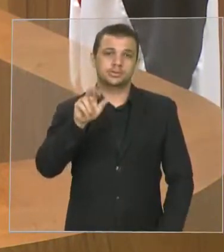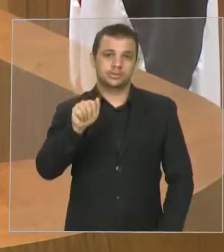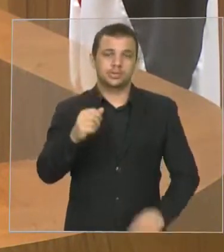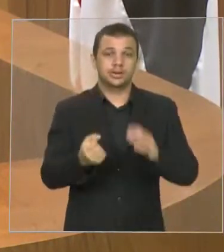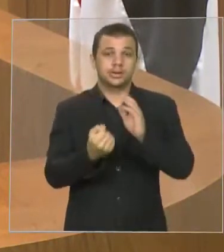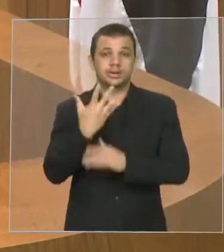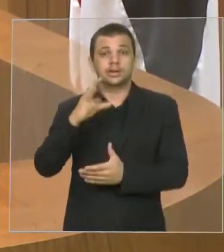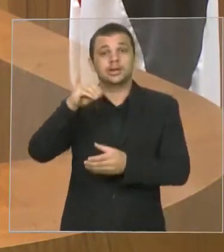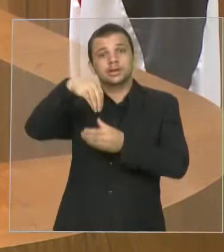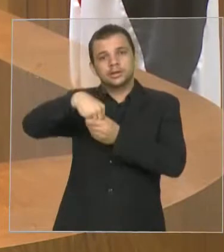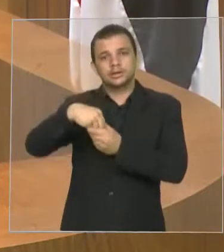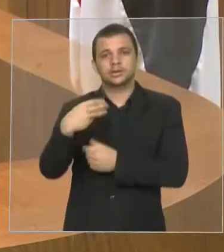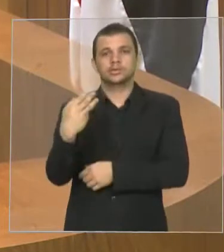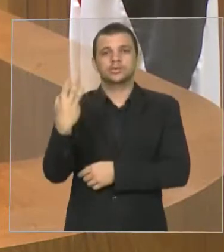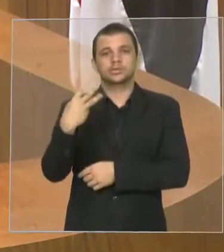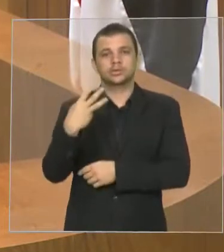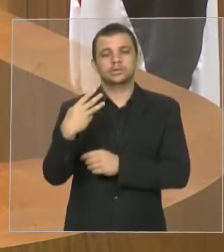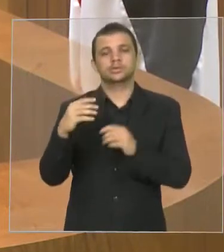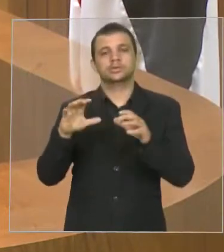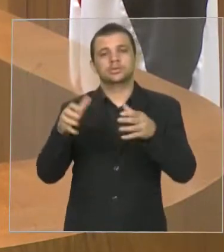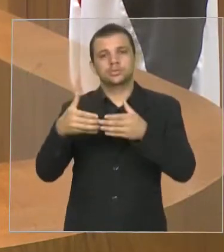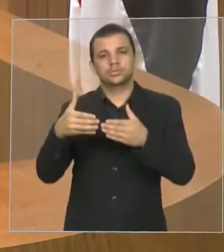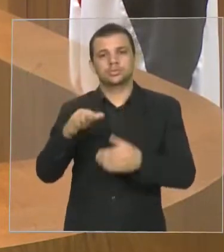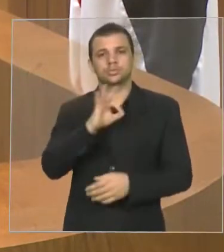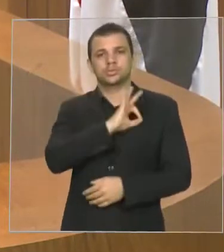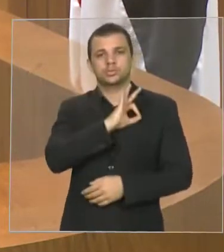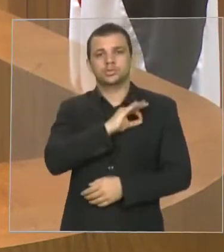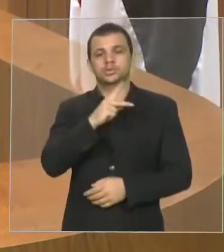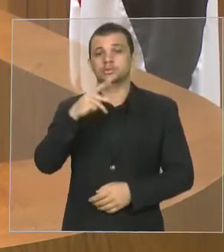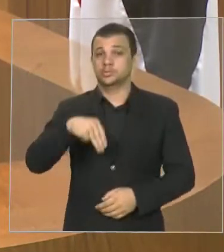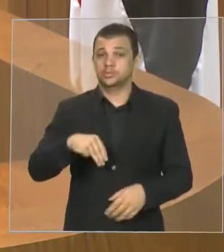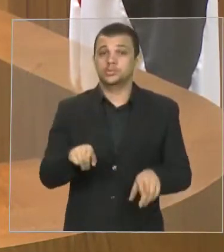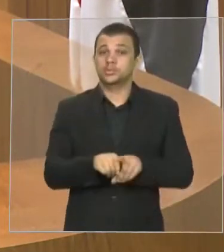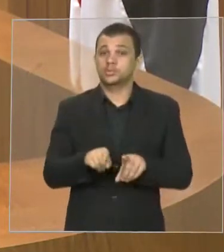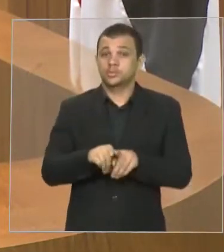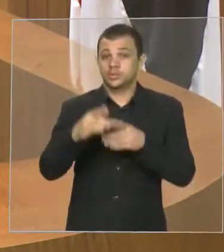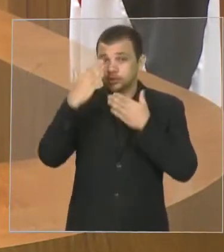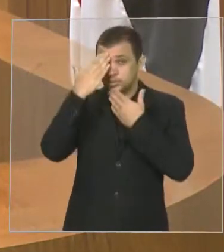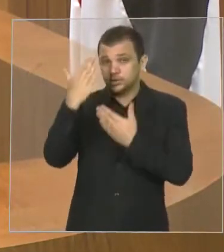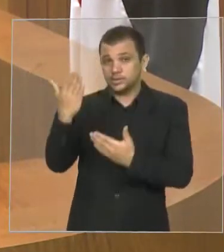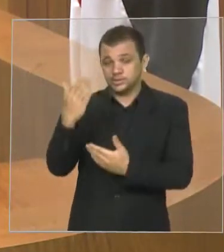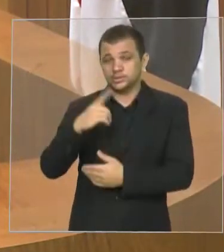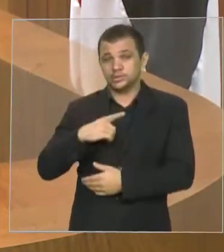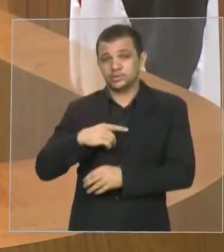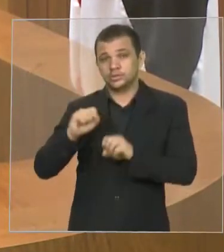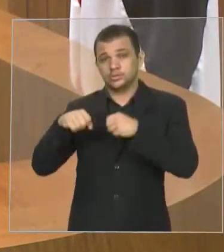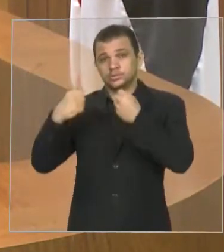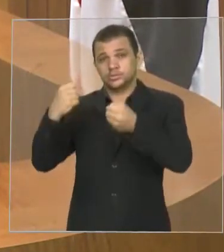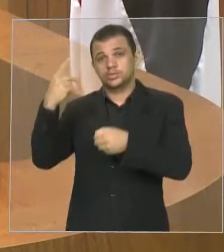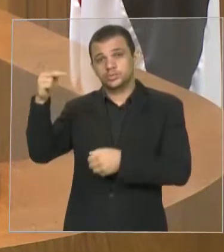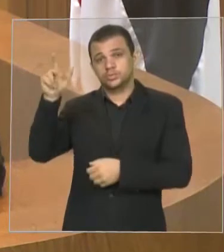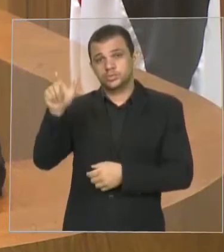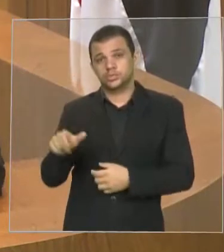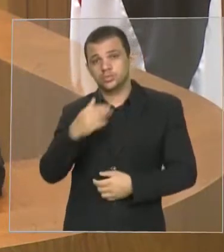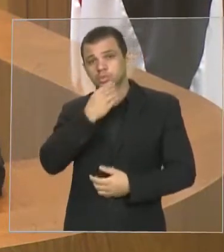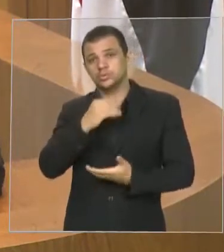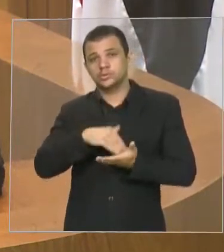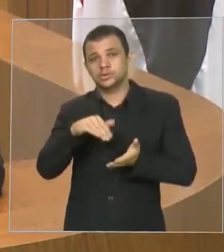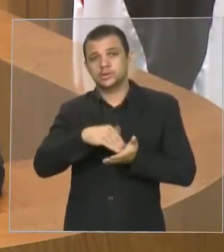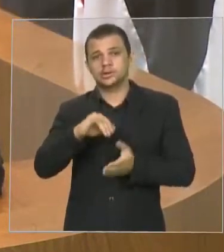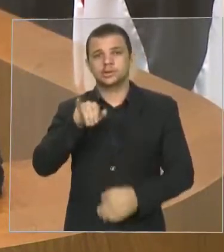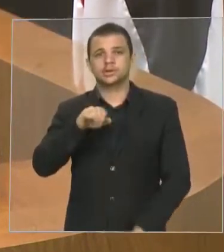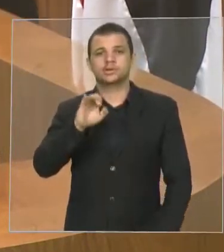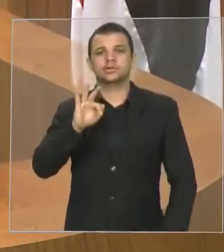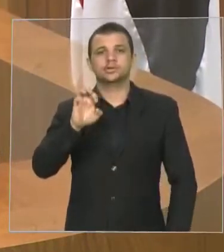agradecer o esforço do secretário Gerson Portela e mais, parabenizar o governador Flávio Dino por essa grande iniciativa